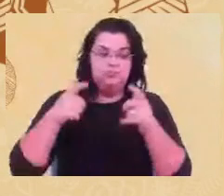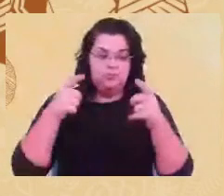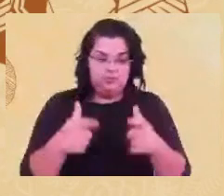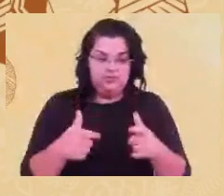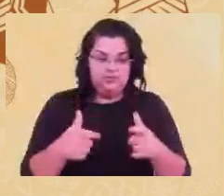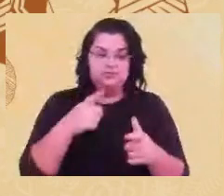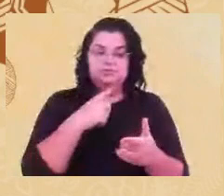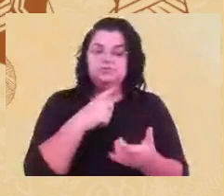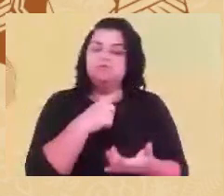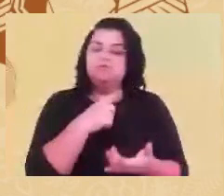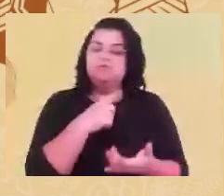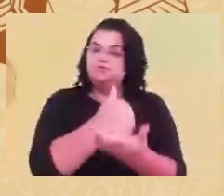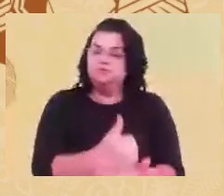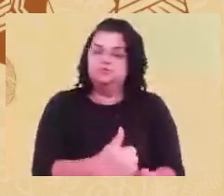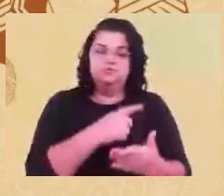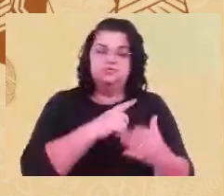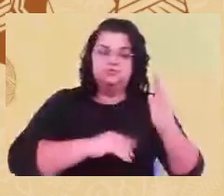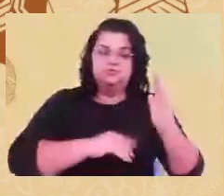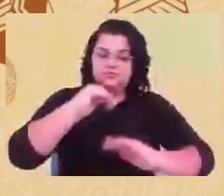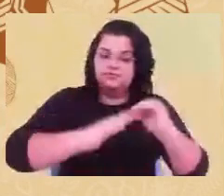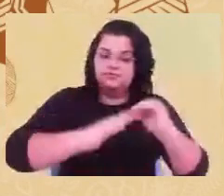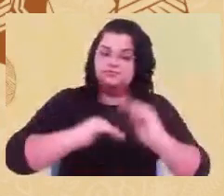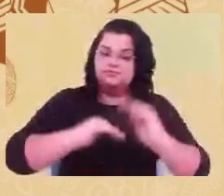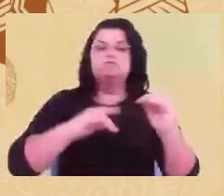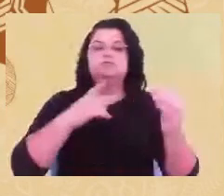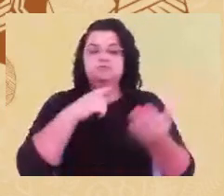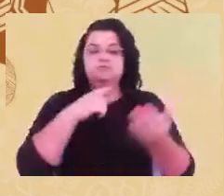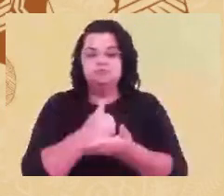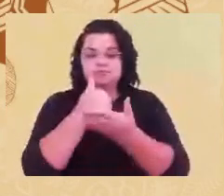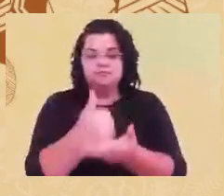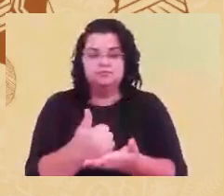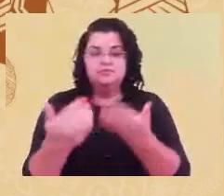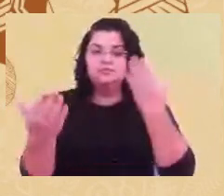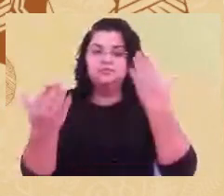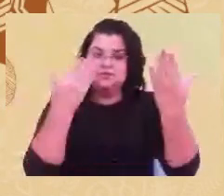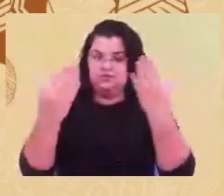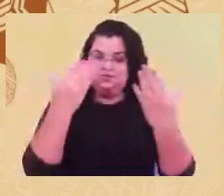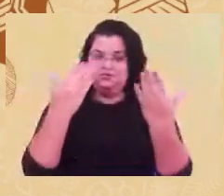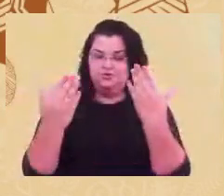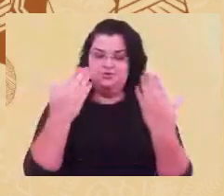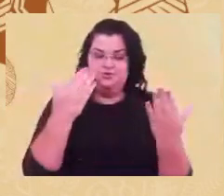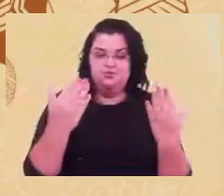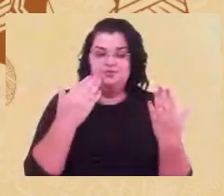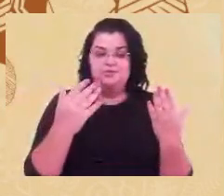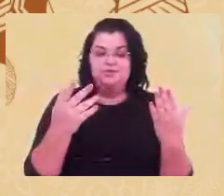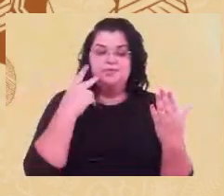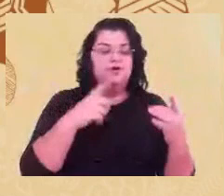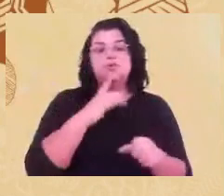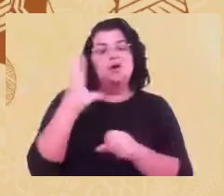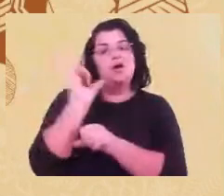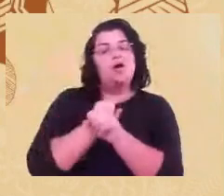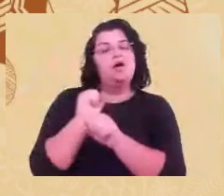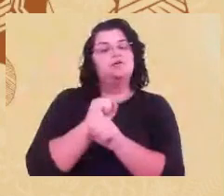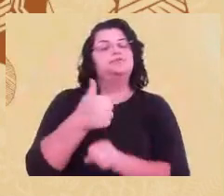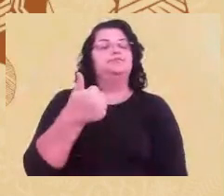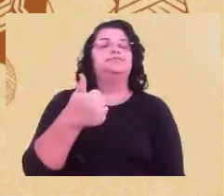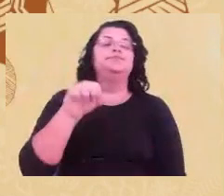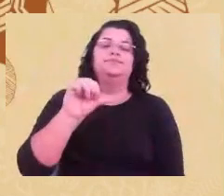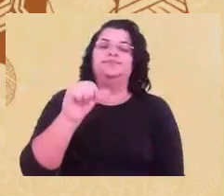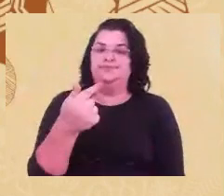atendimento psicológico num lugar fértil, desde os anos de 1970, no Brasil.